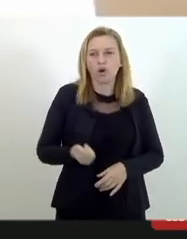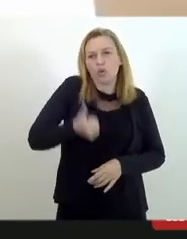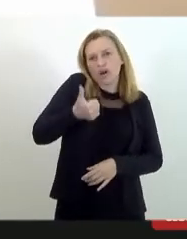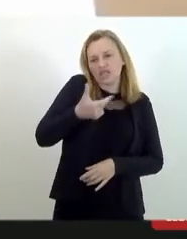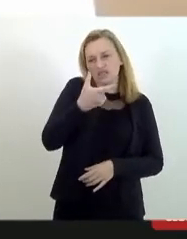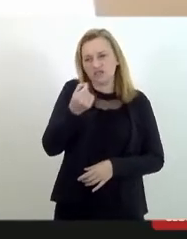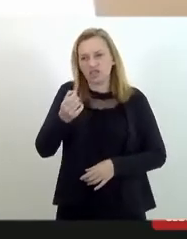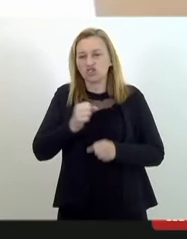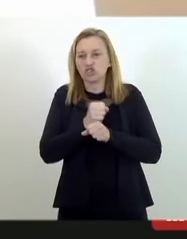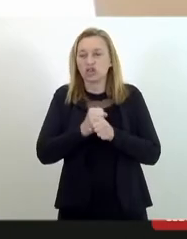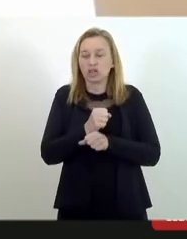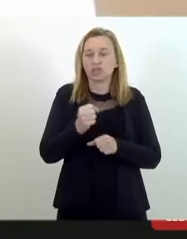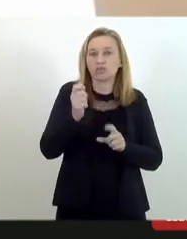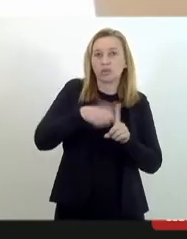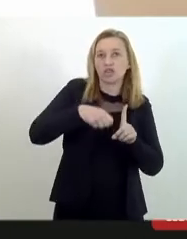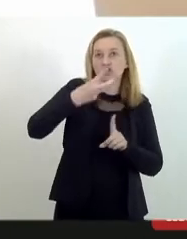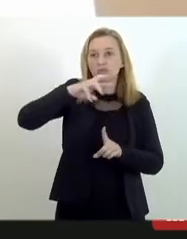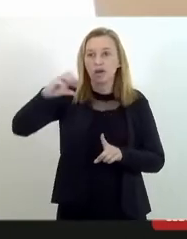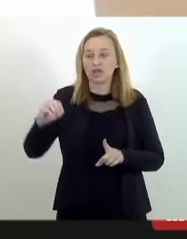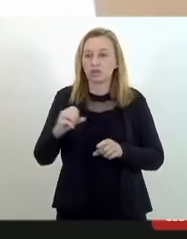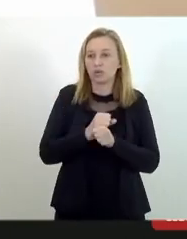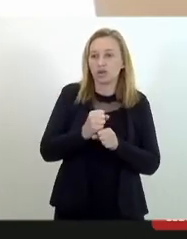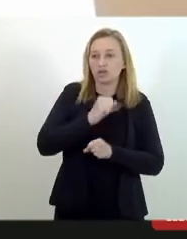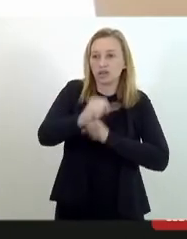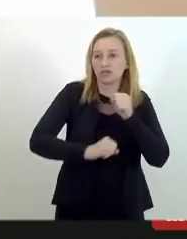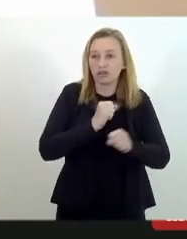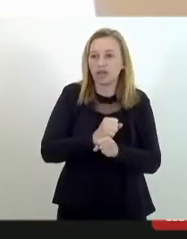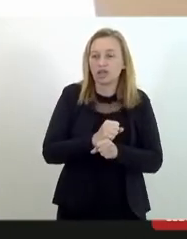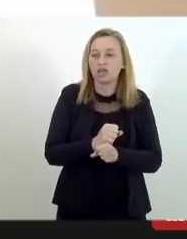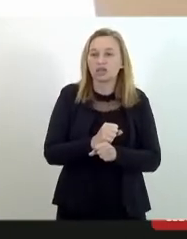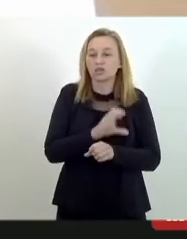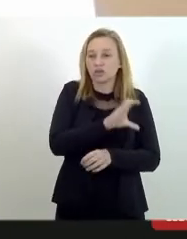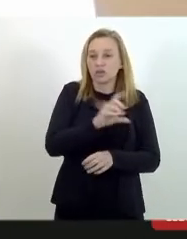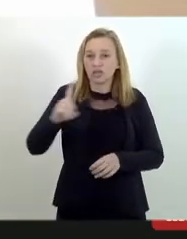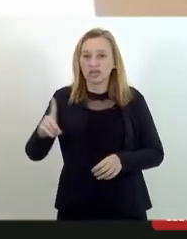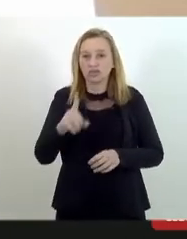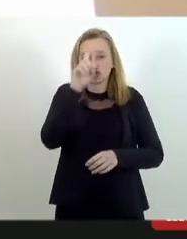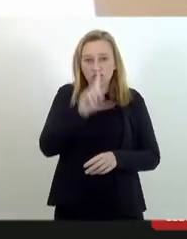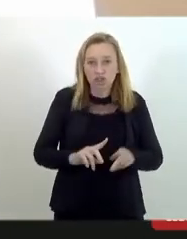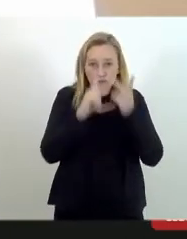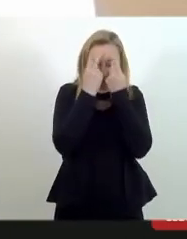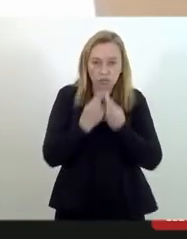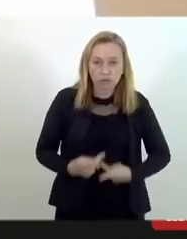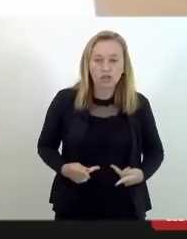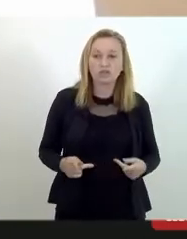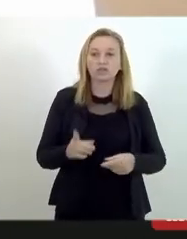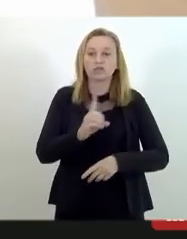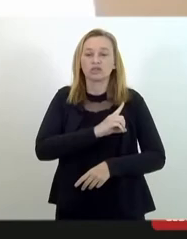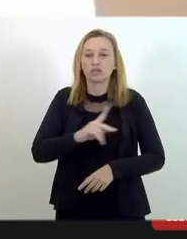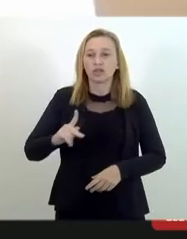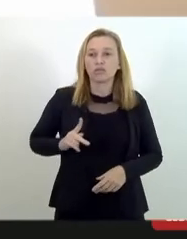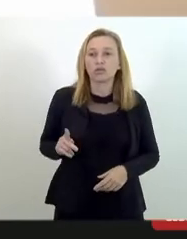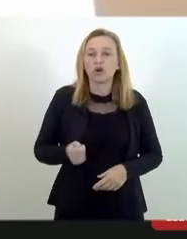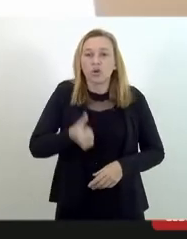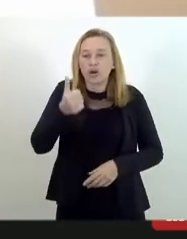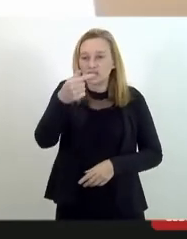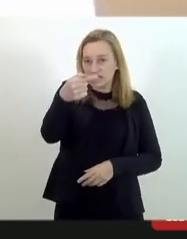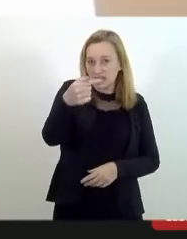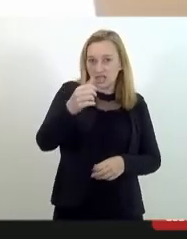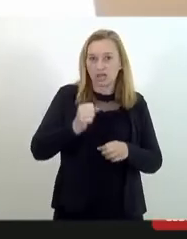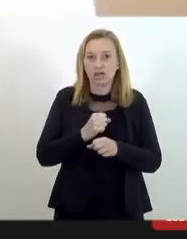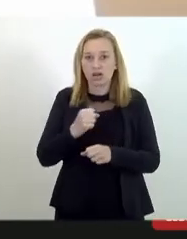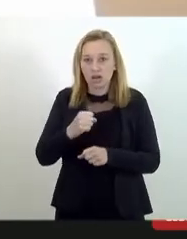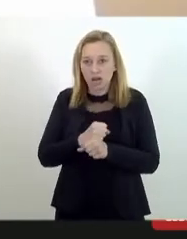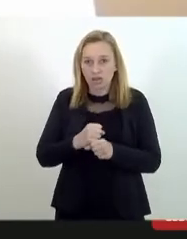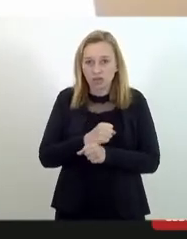anos, completo 20 anos em março do ano que vem. Estou na coordenação da área de direitos humanos da Defensoria Pública há quase sete anos e